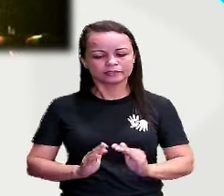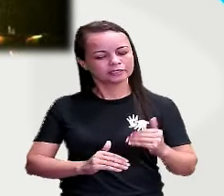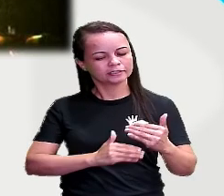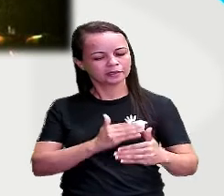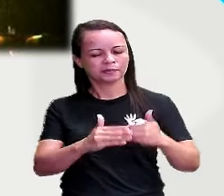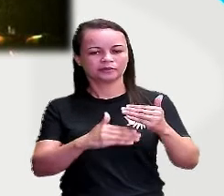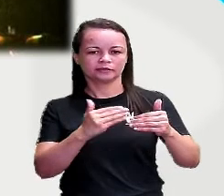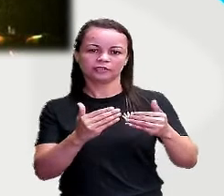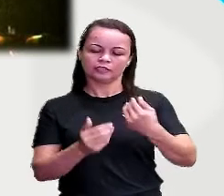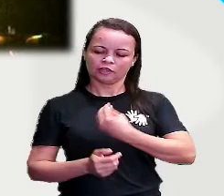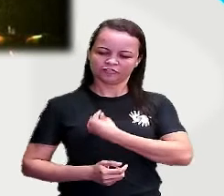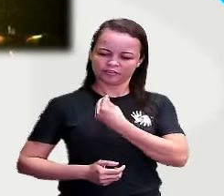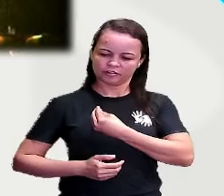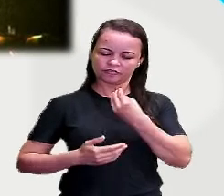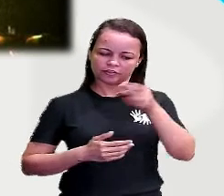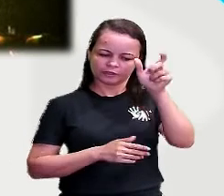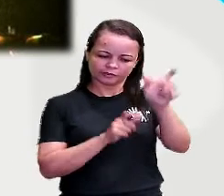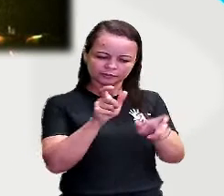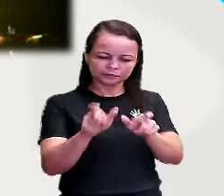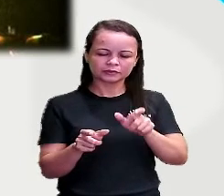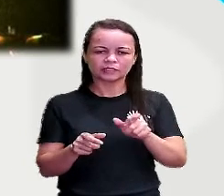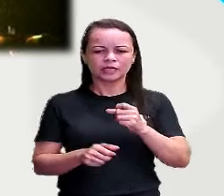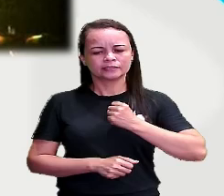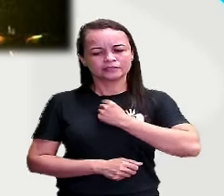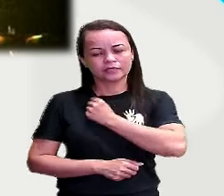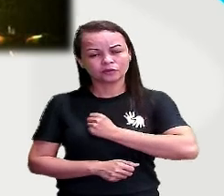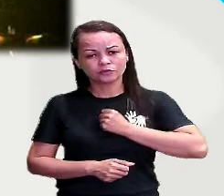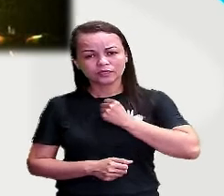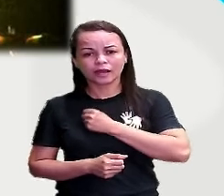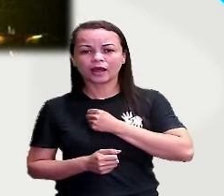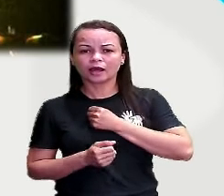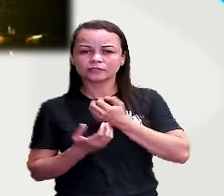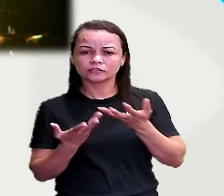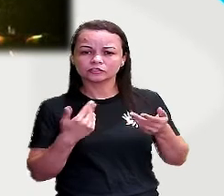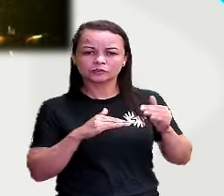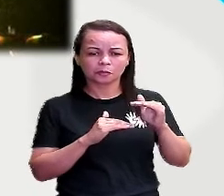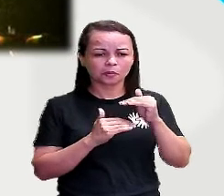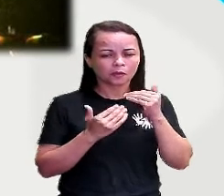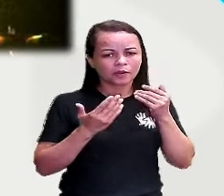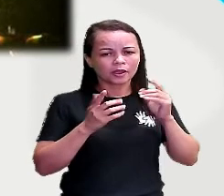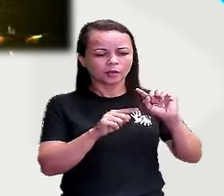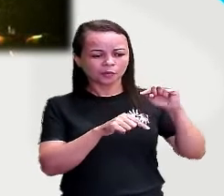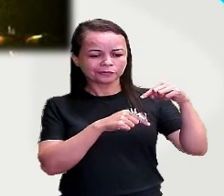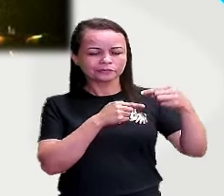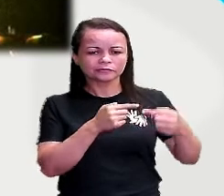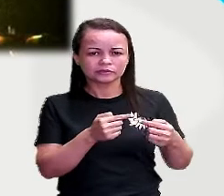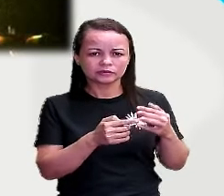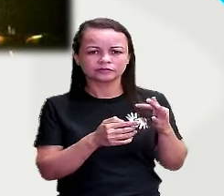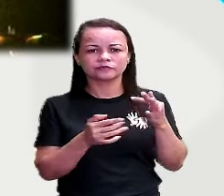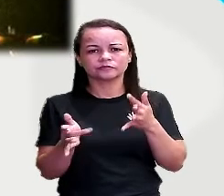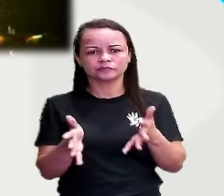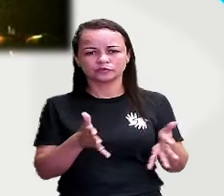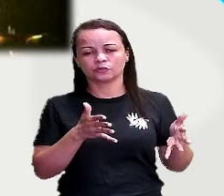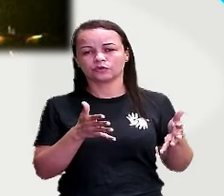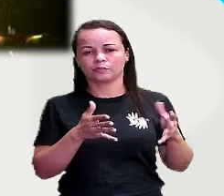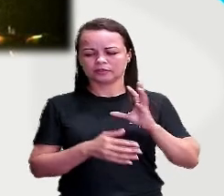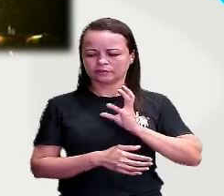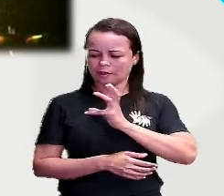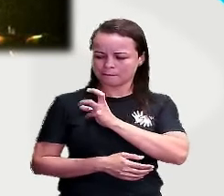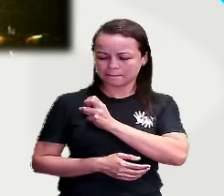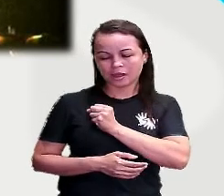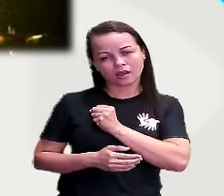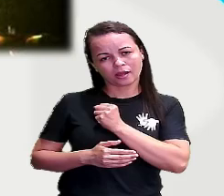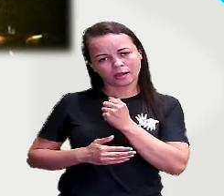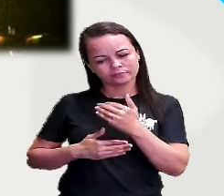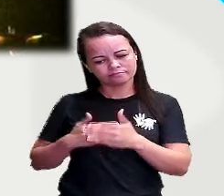é ser alguém. Saudade é despedida, morrer um dia vem. Mas amar é profundo. E nele sempre cabem